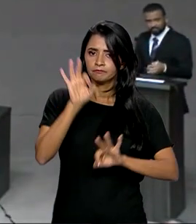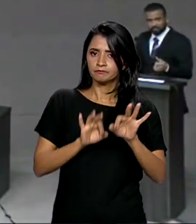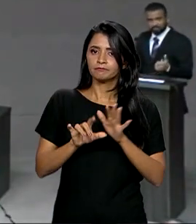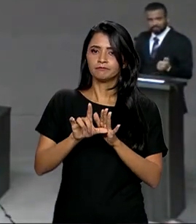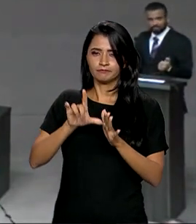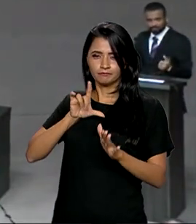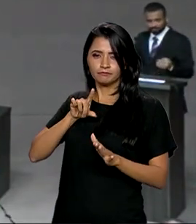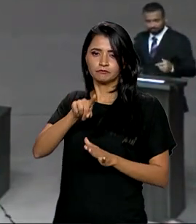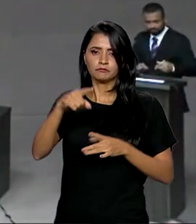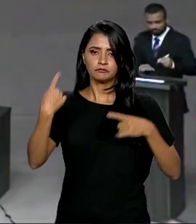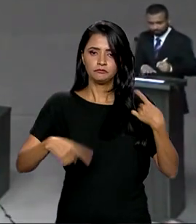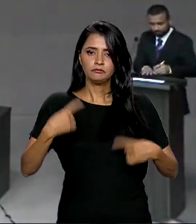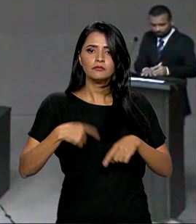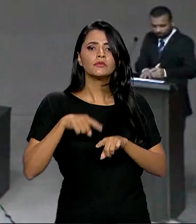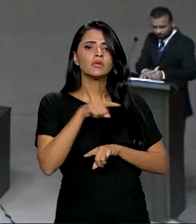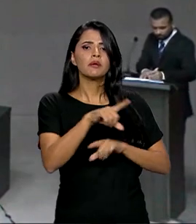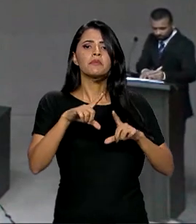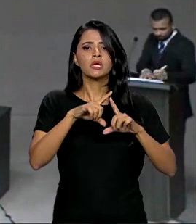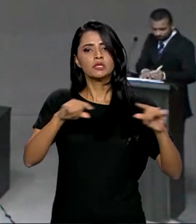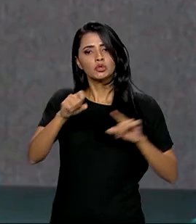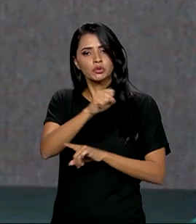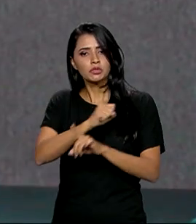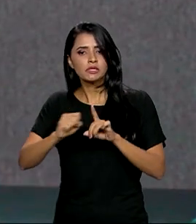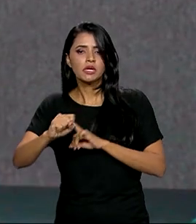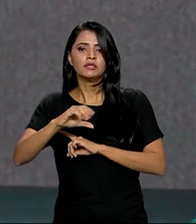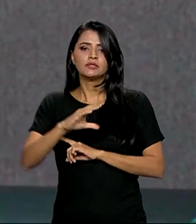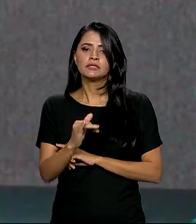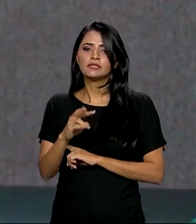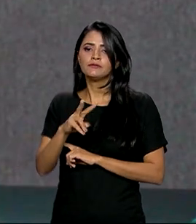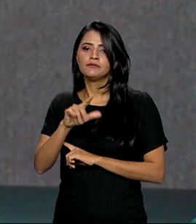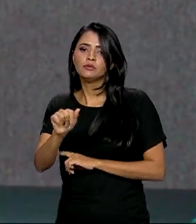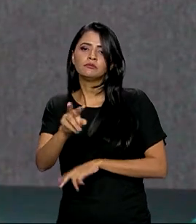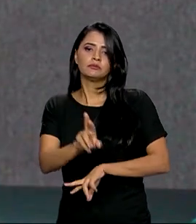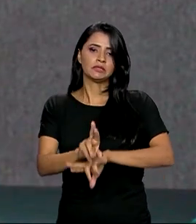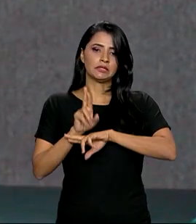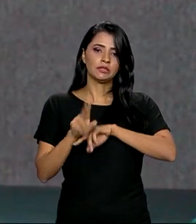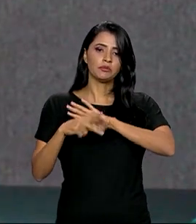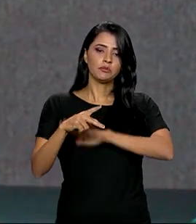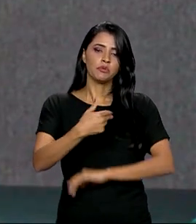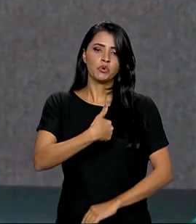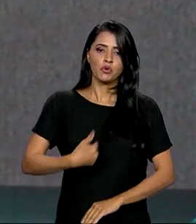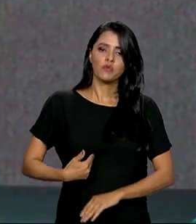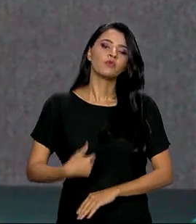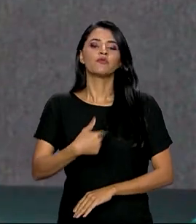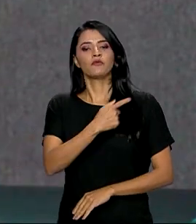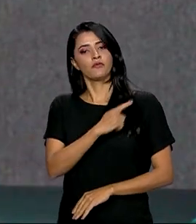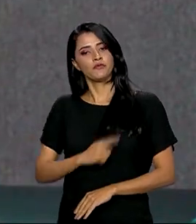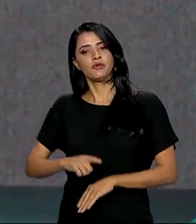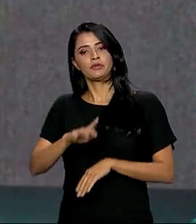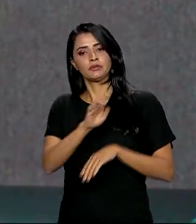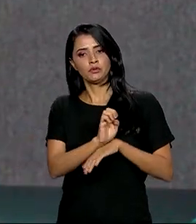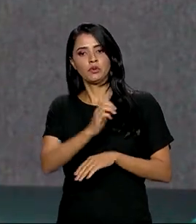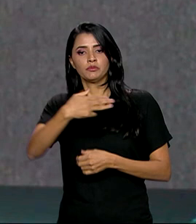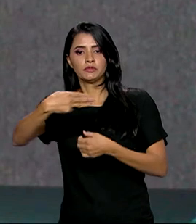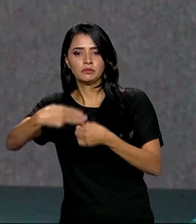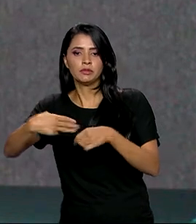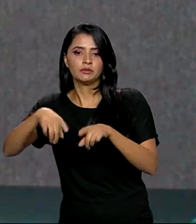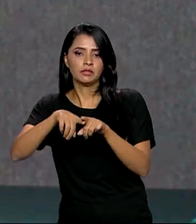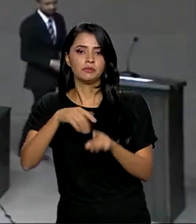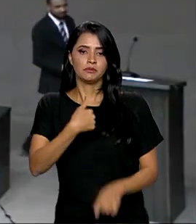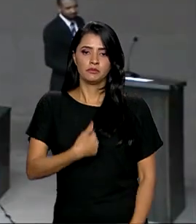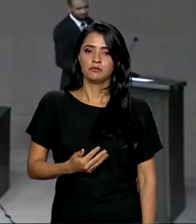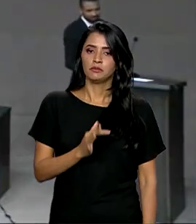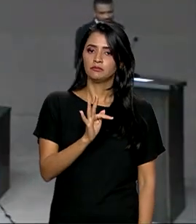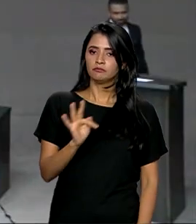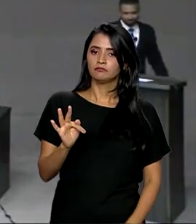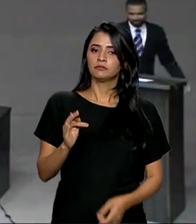discutida em Brasília entre sociedade civil, representantes de governos estaduais, municipais e governo federal